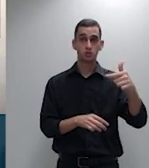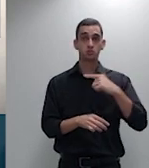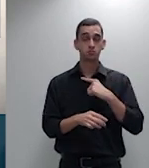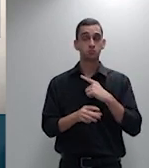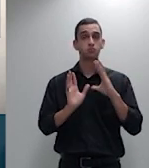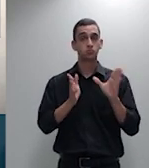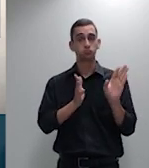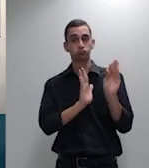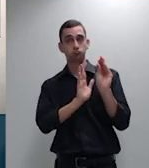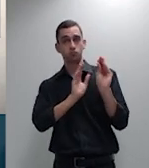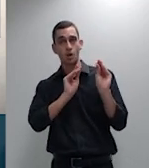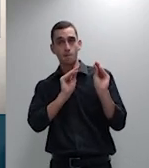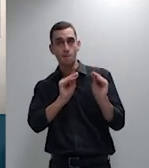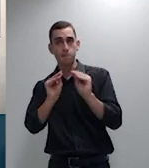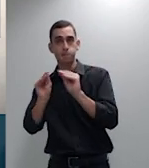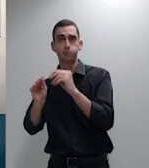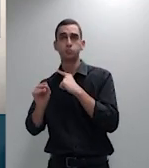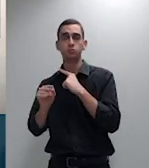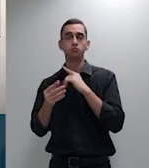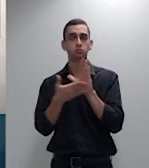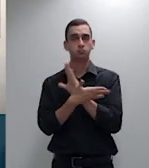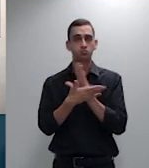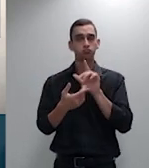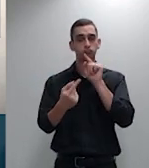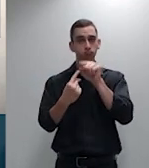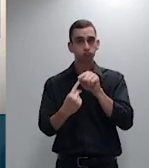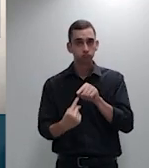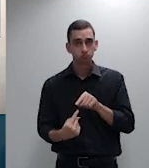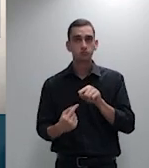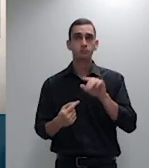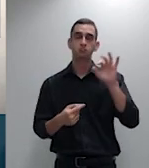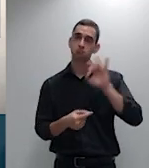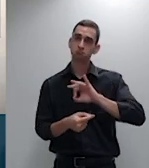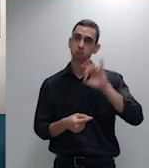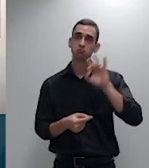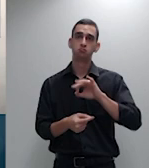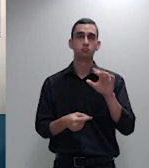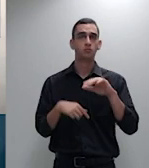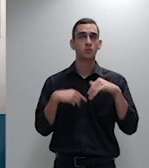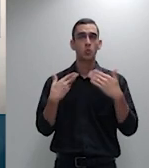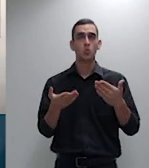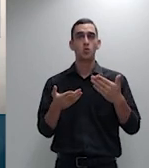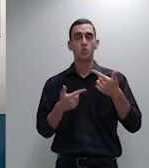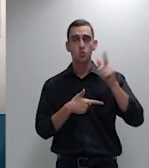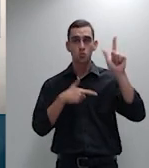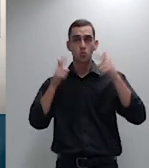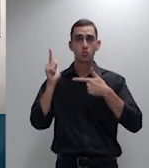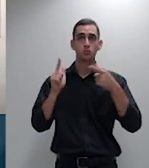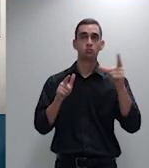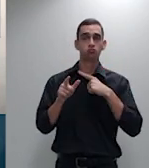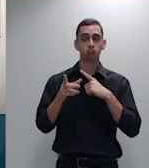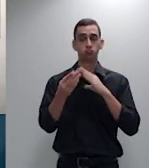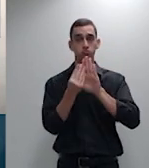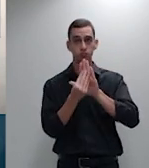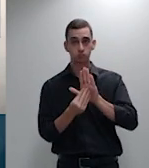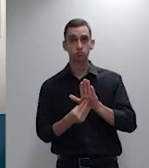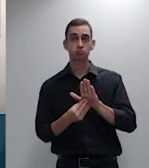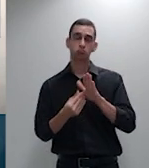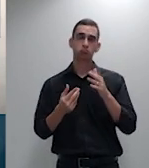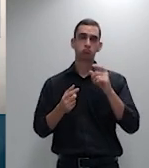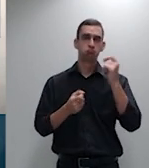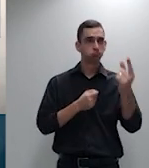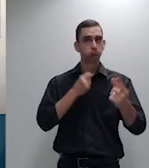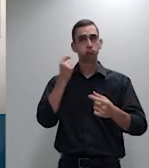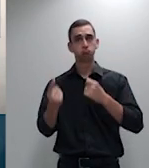aplicação de percentuais desarrasados ou aleatórios que concretamente sem base